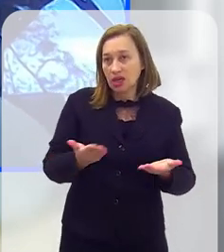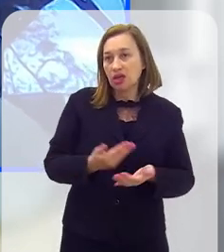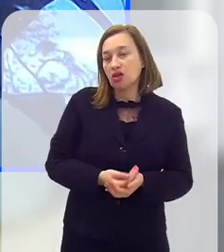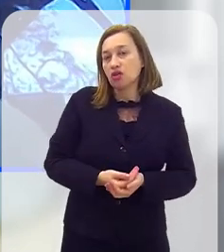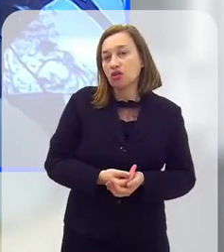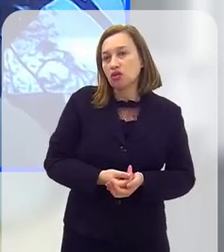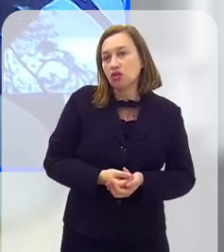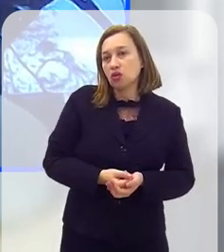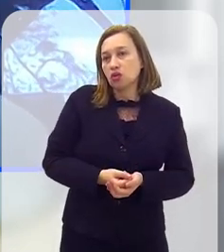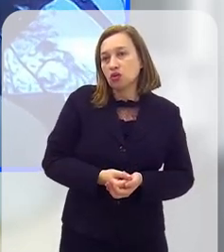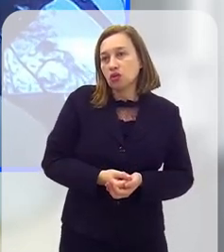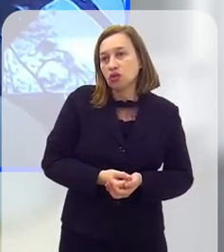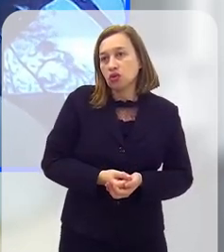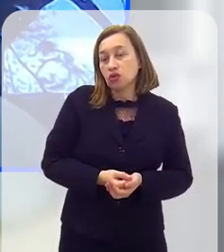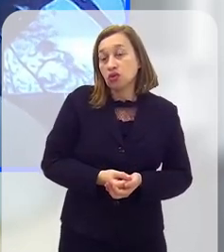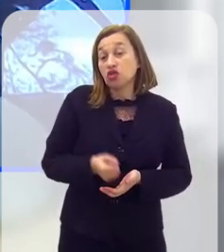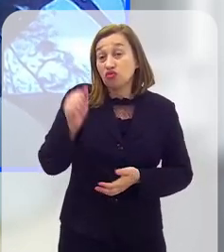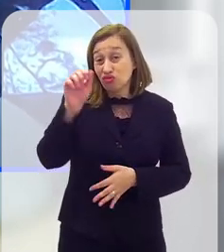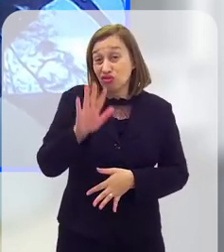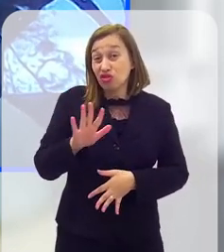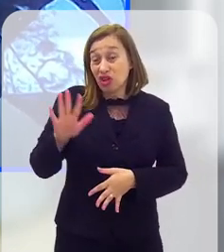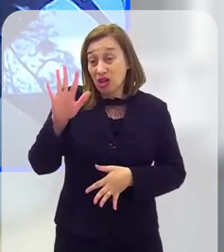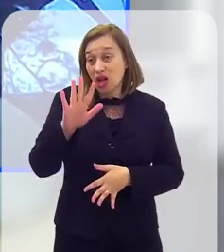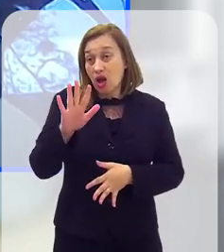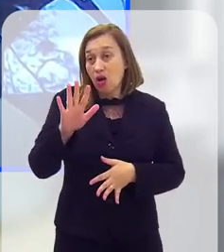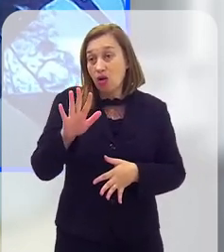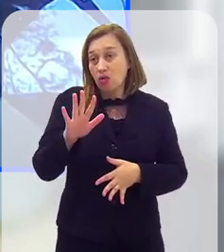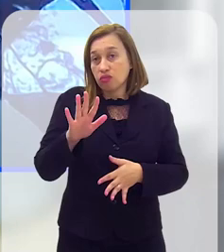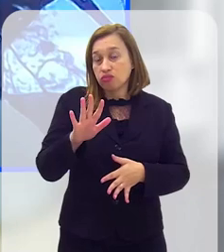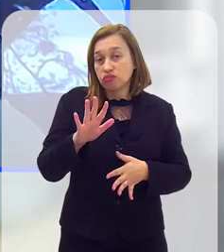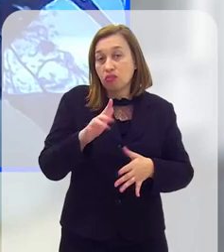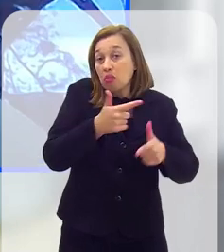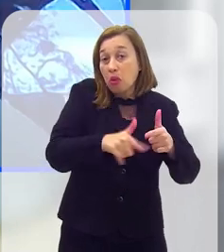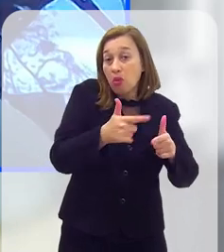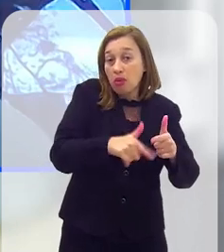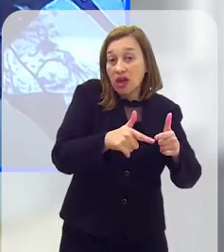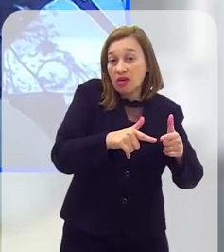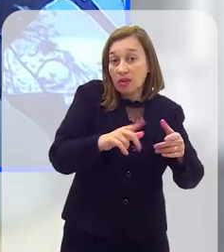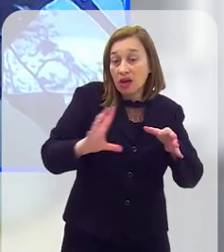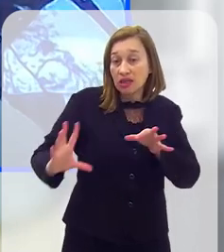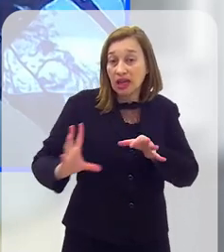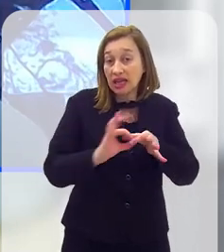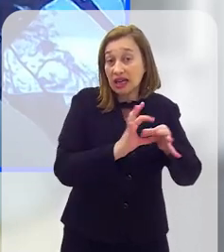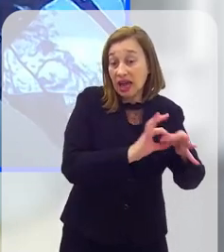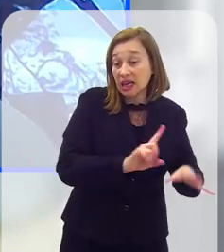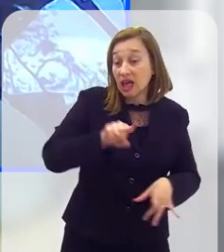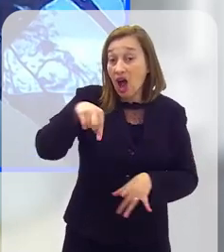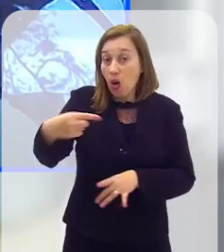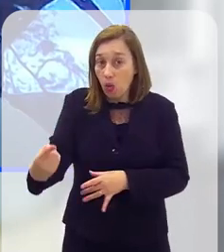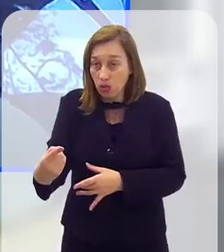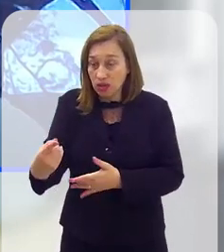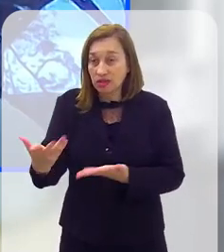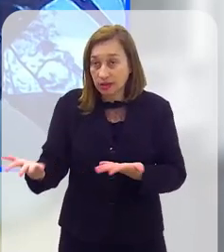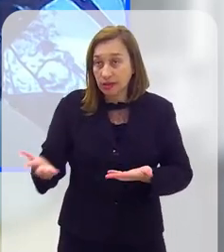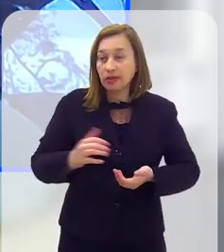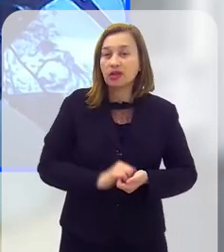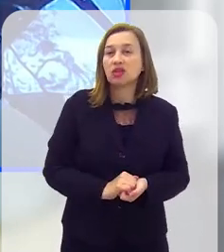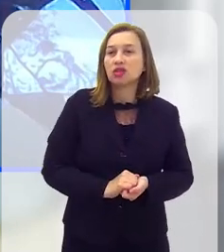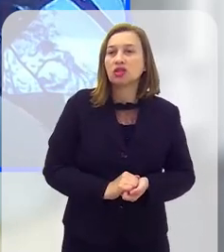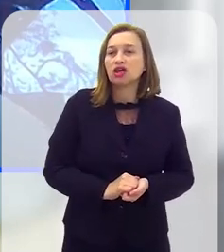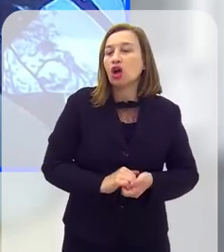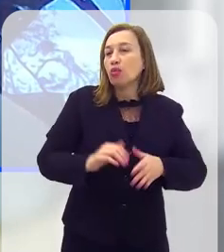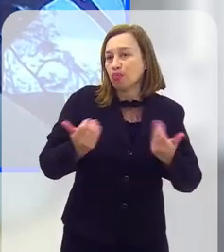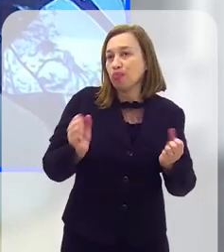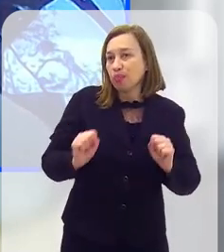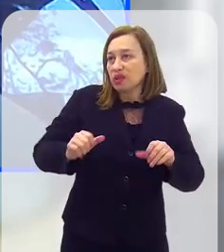linhas gerais, uma situação acompanha a outra. Quando você tem a falha da educação ambiental, que está ligada a essa condição,